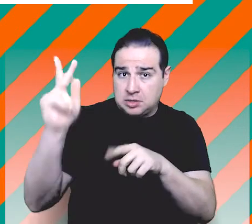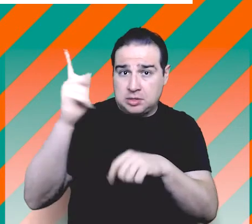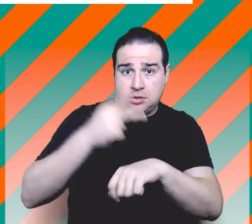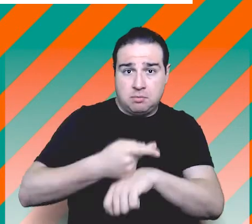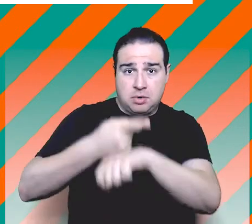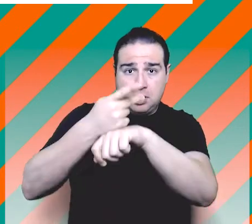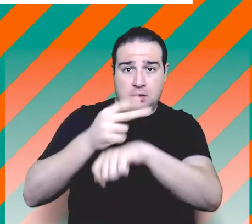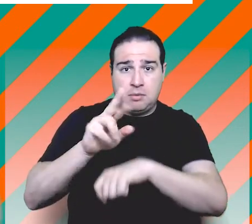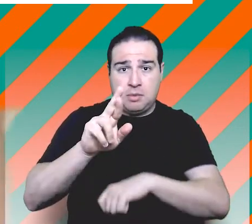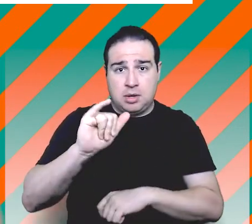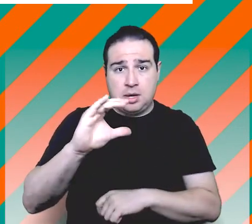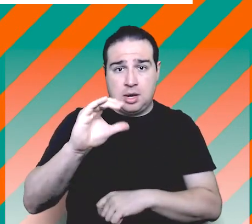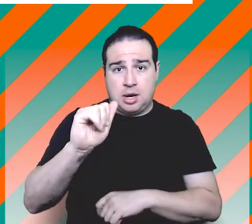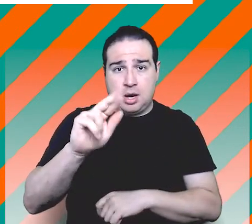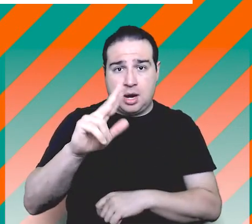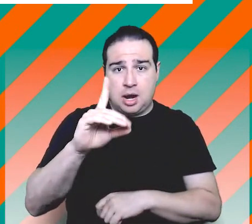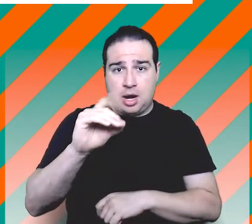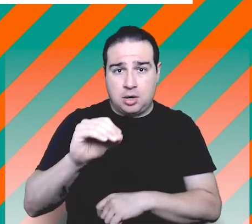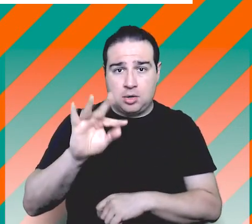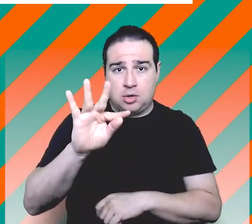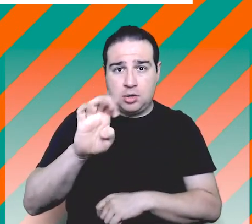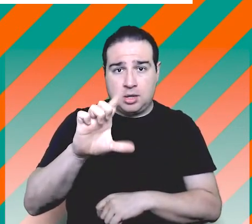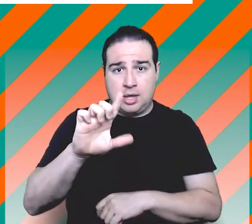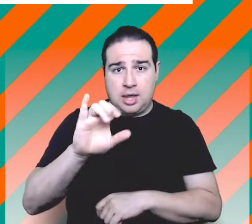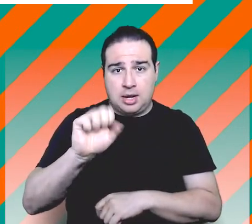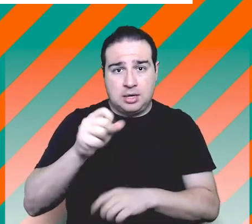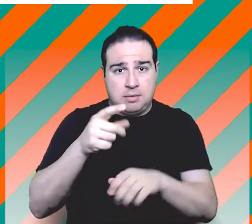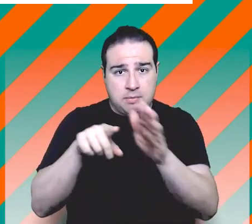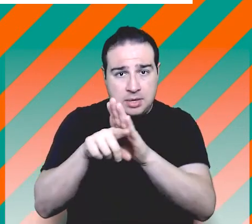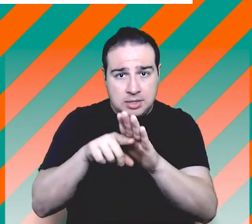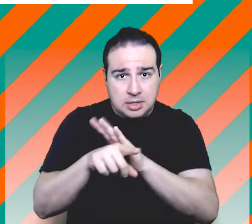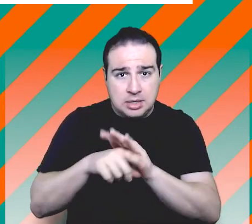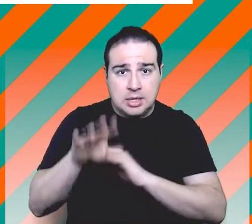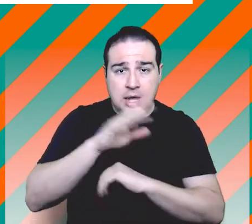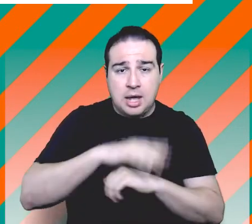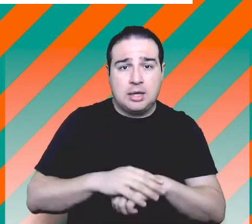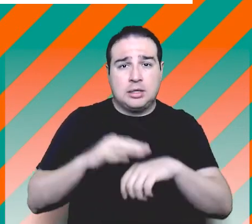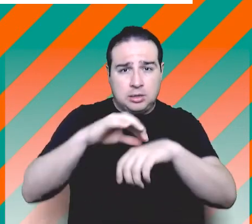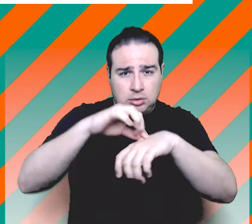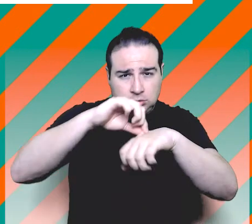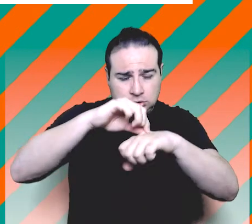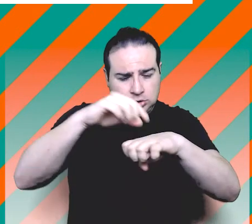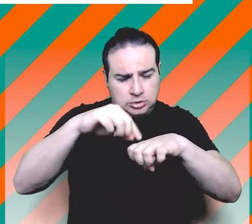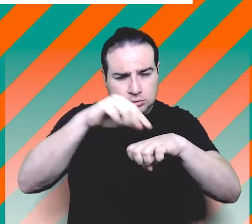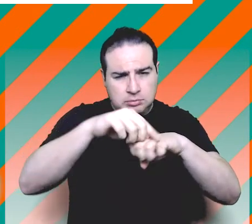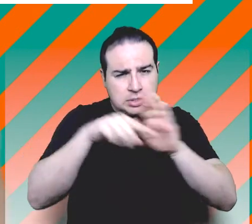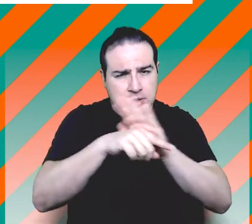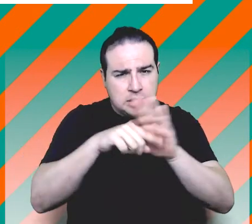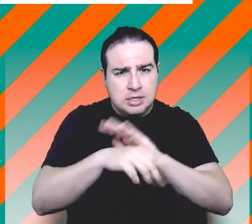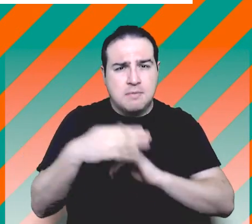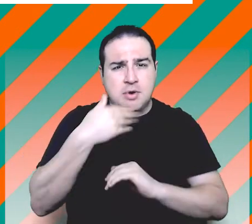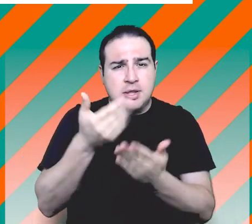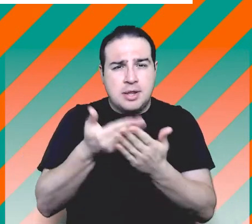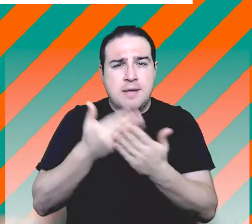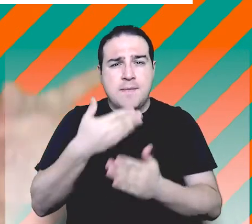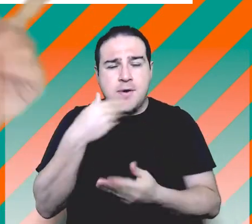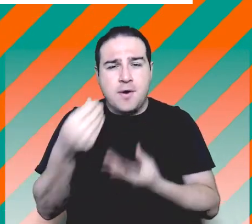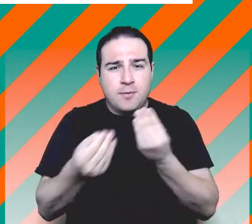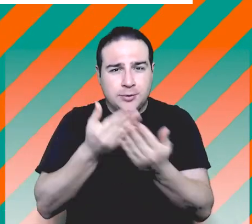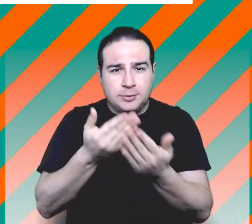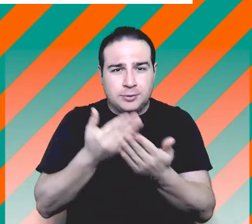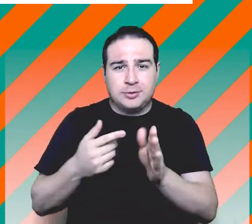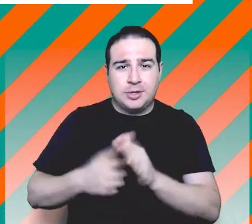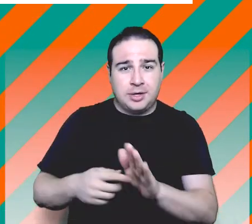Ricardo Telles de Pesquisa Clínica em Periodontia. Quer entender melhor como o tratamento funciona e os estudos por trás?